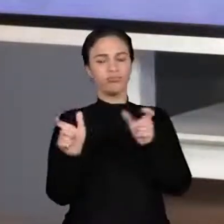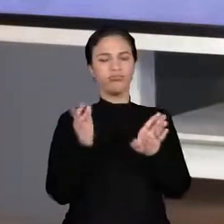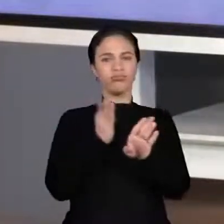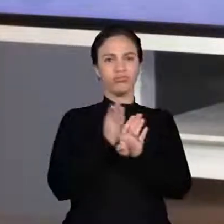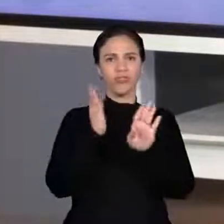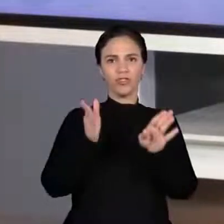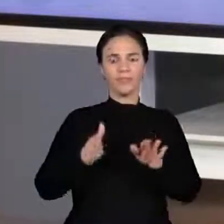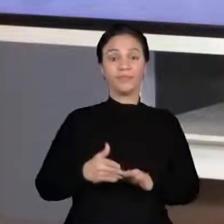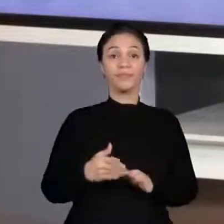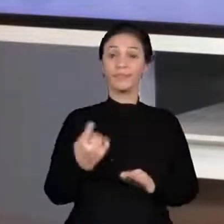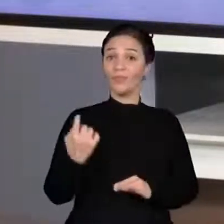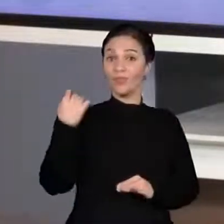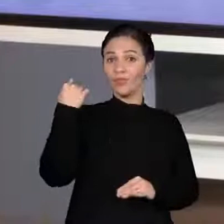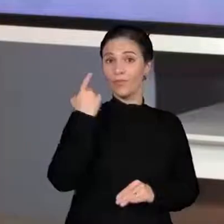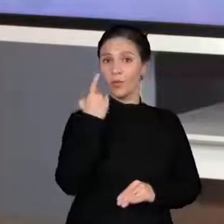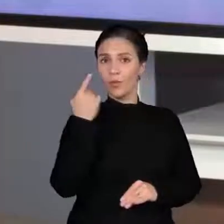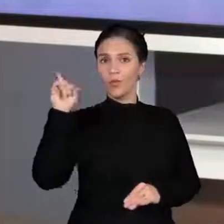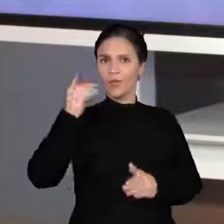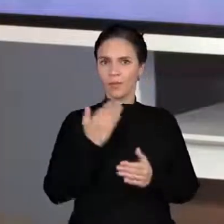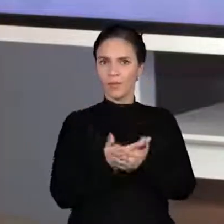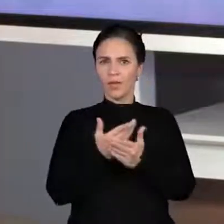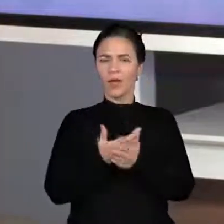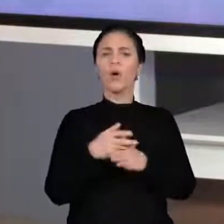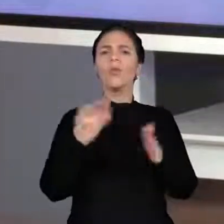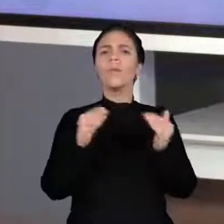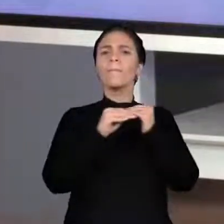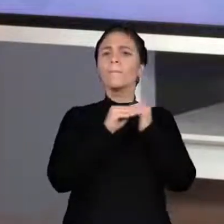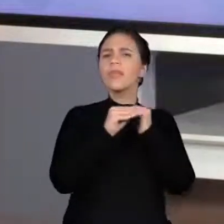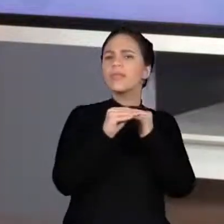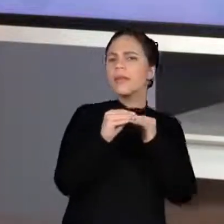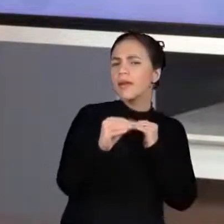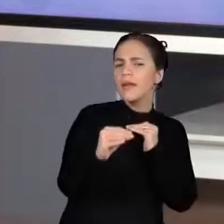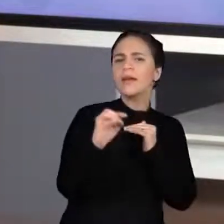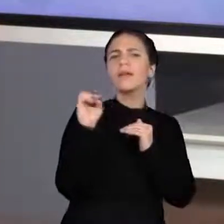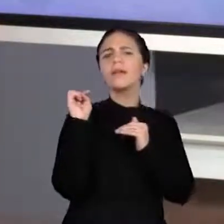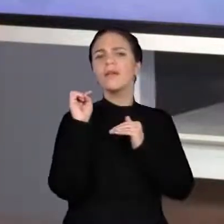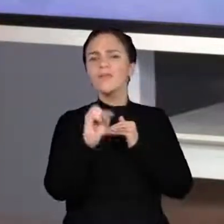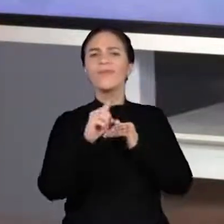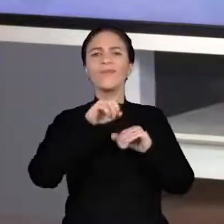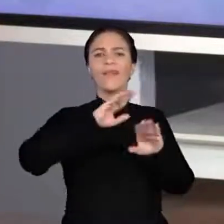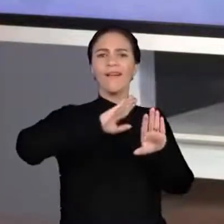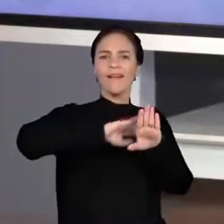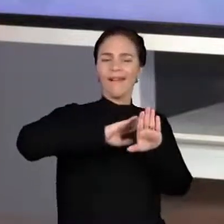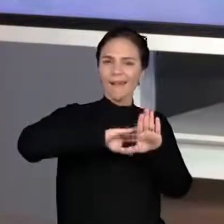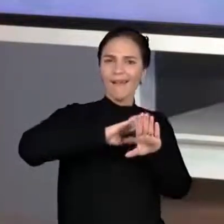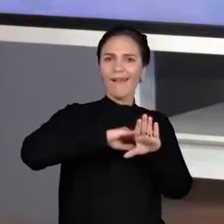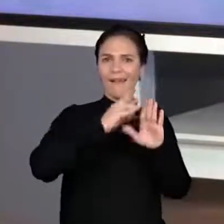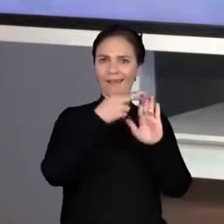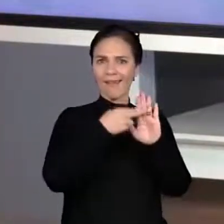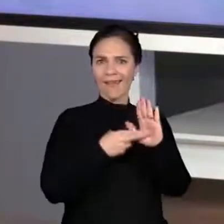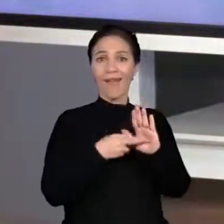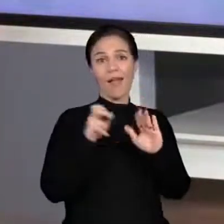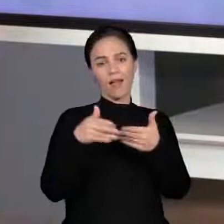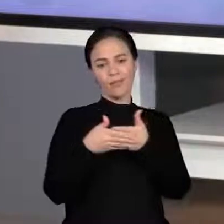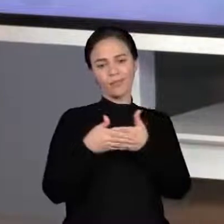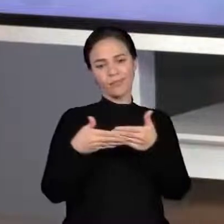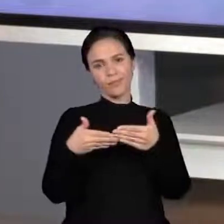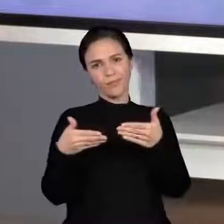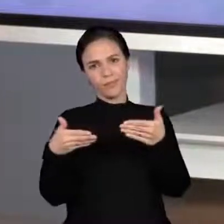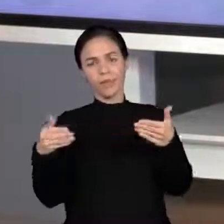descobriu qual era a regra e a regra ali era uma decomposição. Poderia decompor